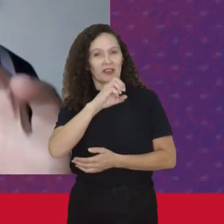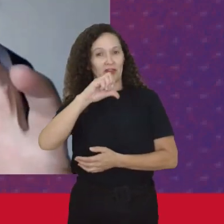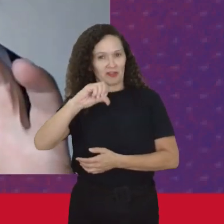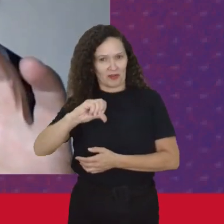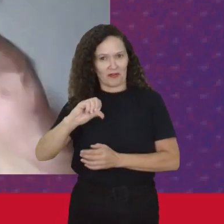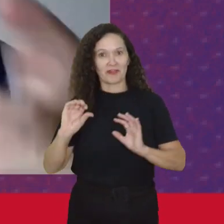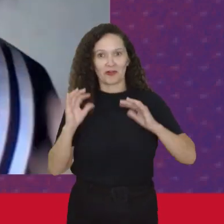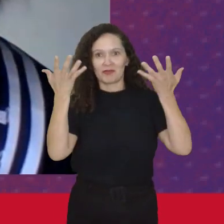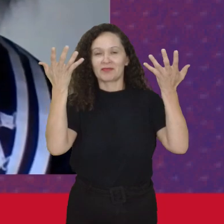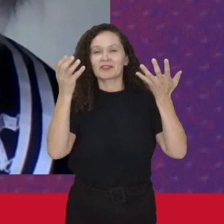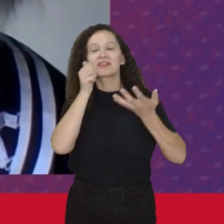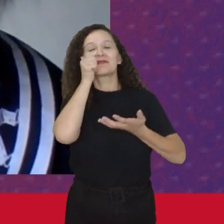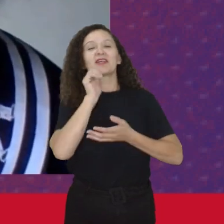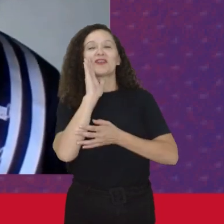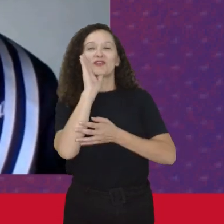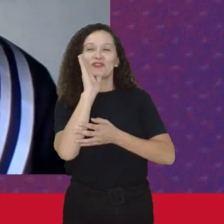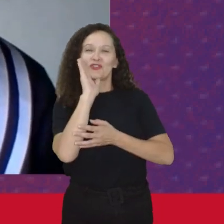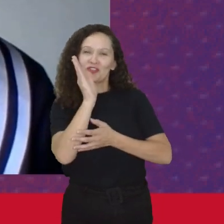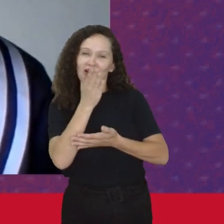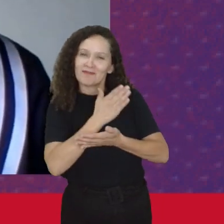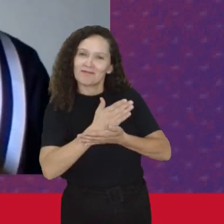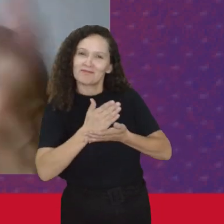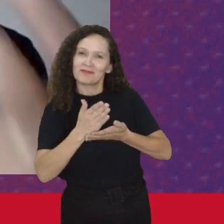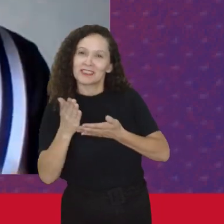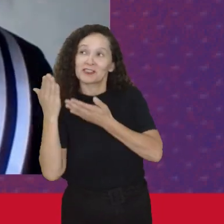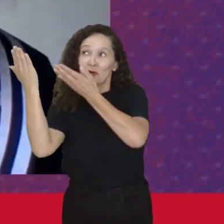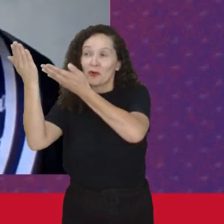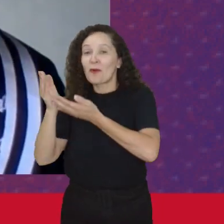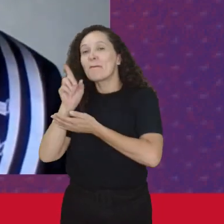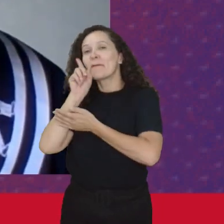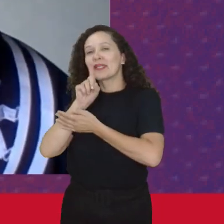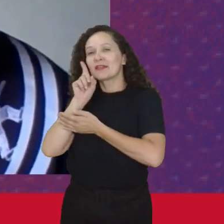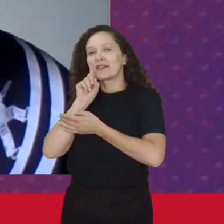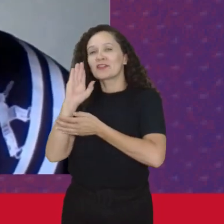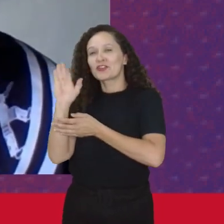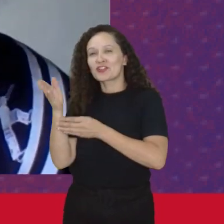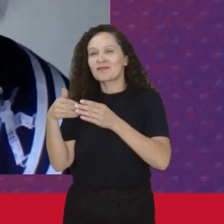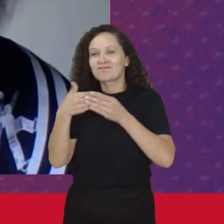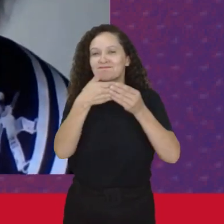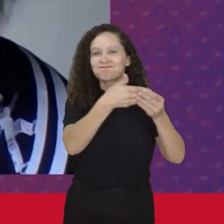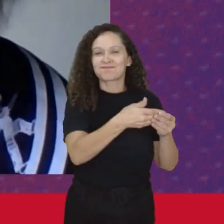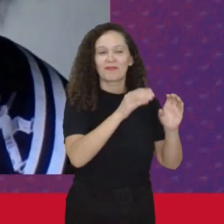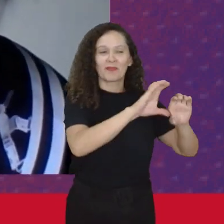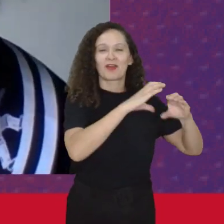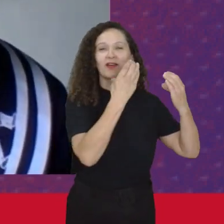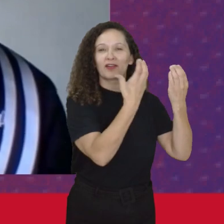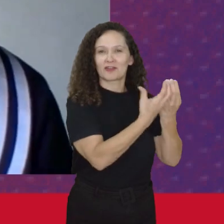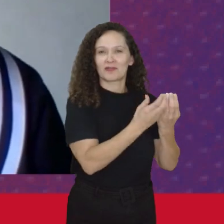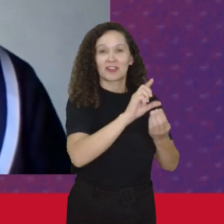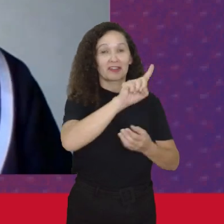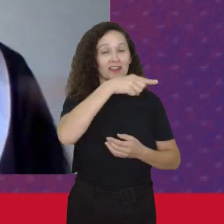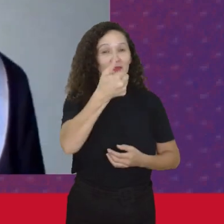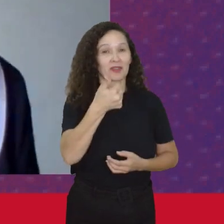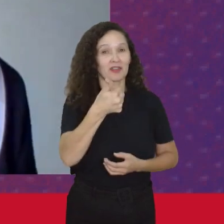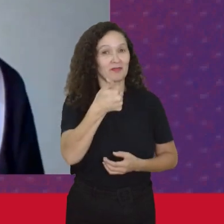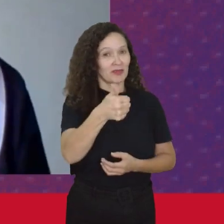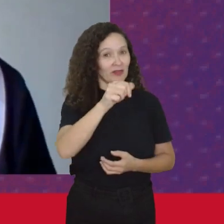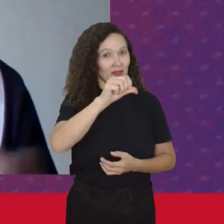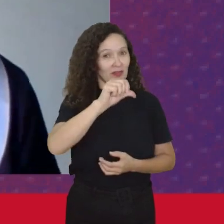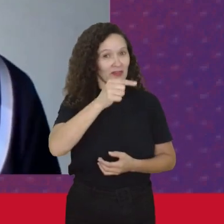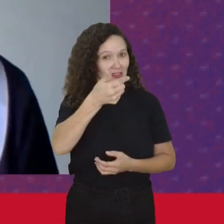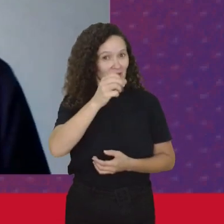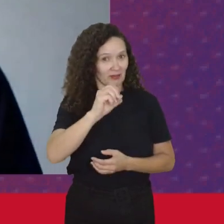as mulheres Já levam As americanas Já levam Para essa conferência Depois em 1910 A